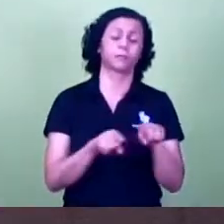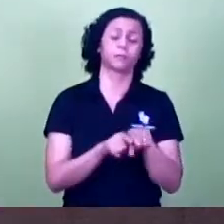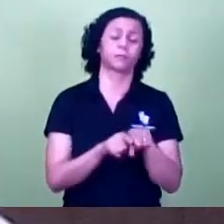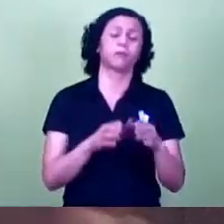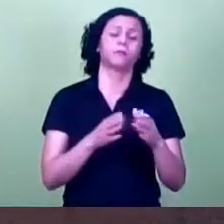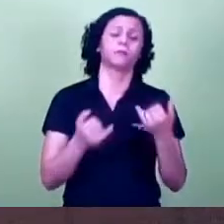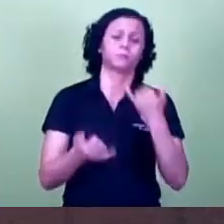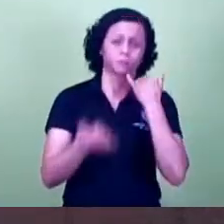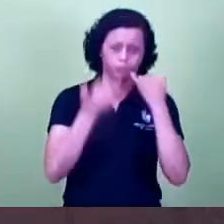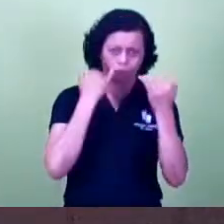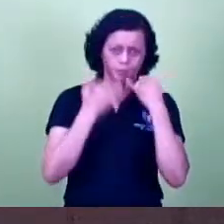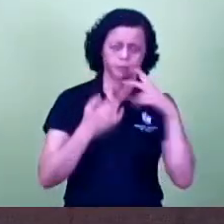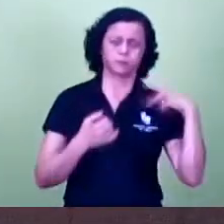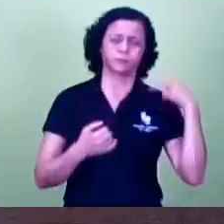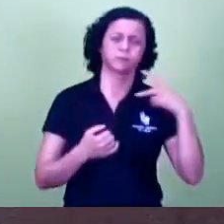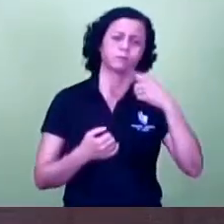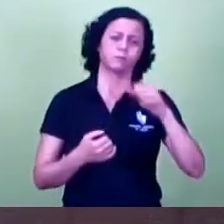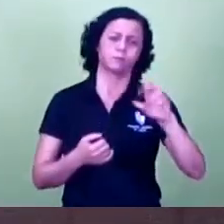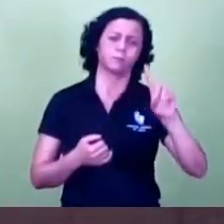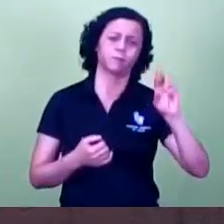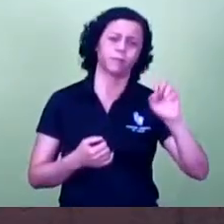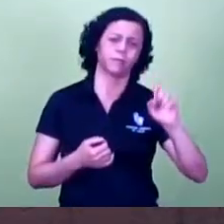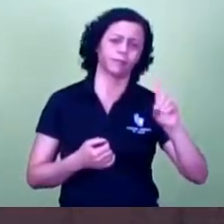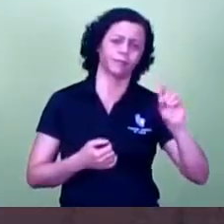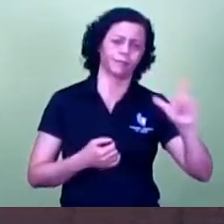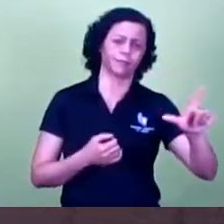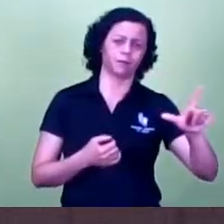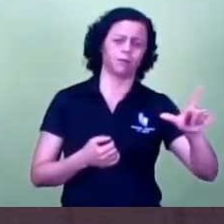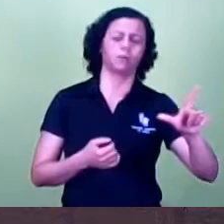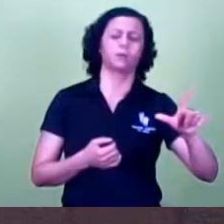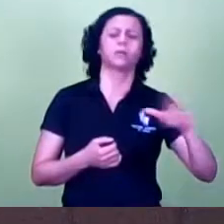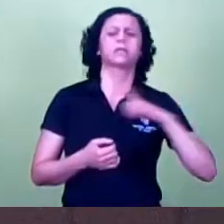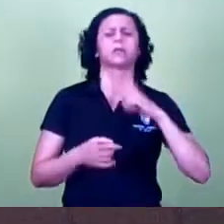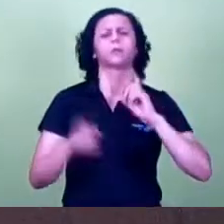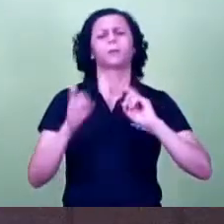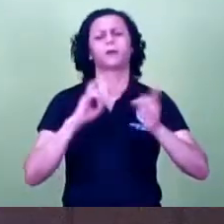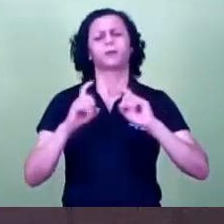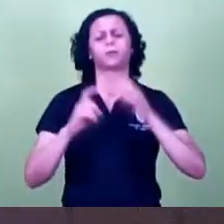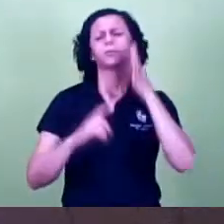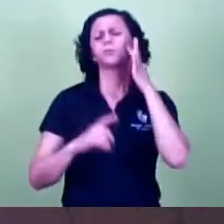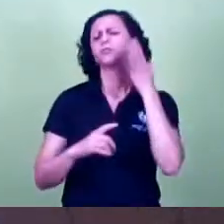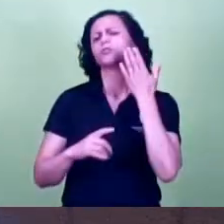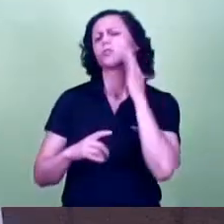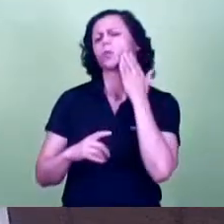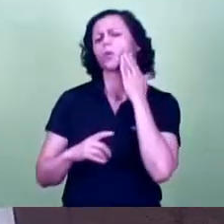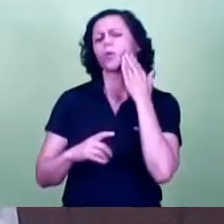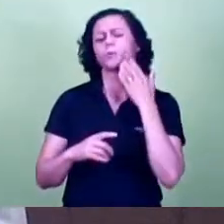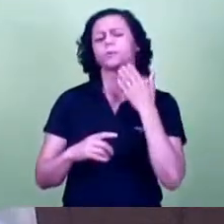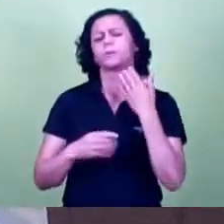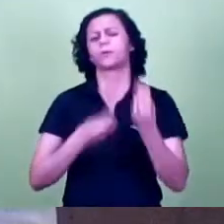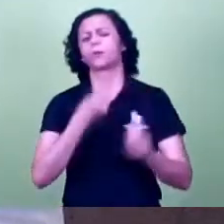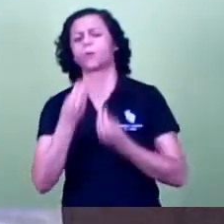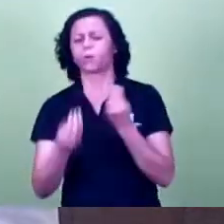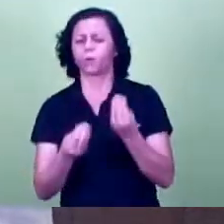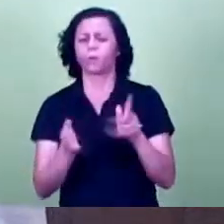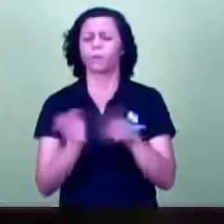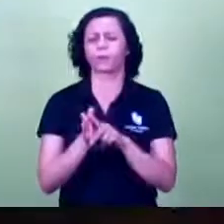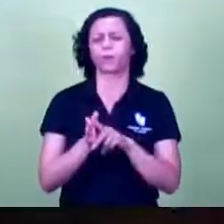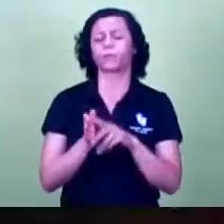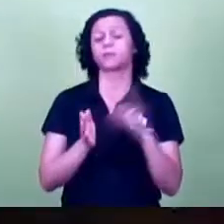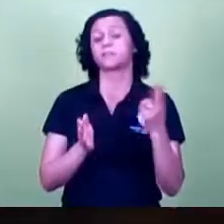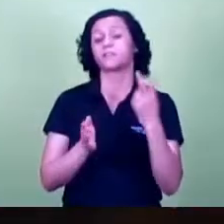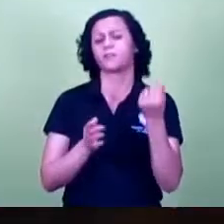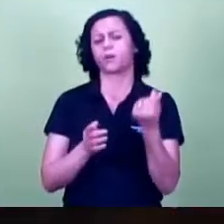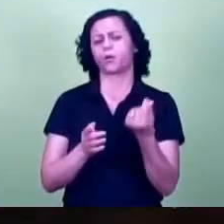Pardal é uma reunião para que a gente possa entender e ter ali as minúcias desse valor do contratual muito obrigado presidente